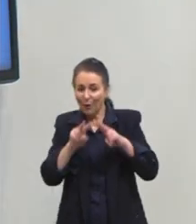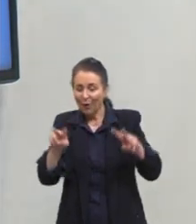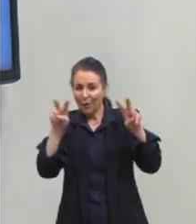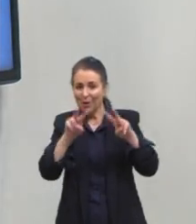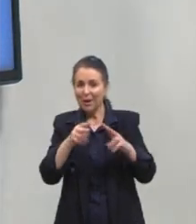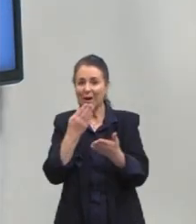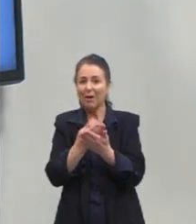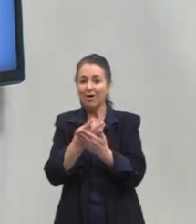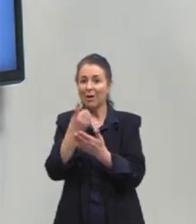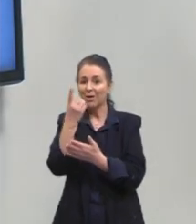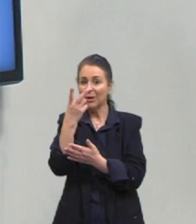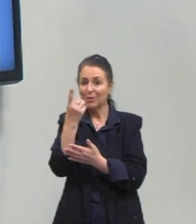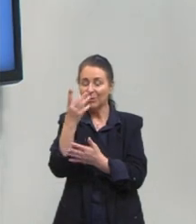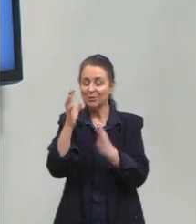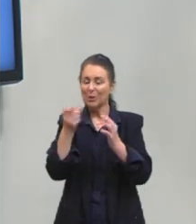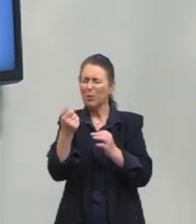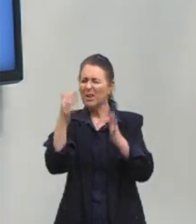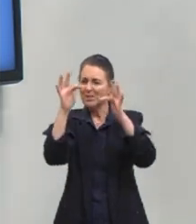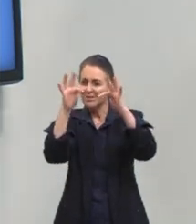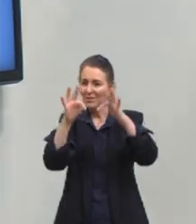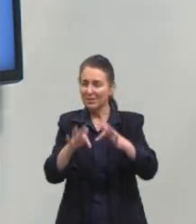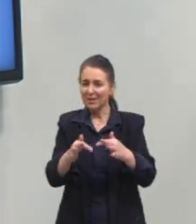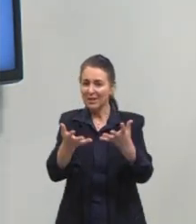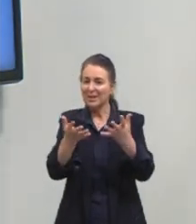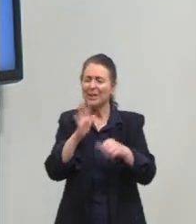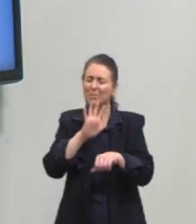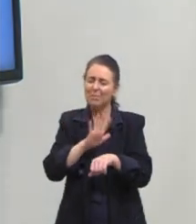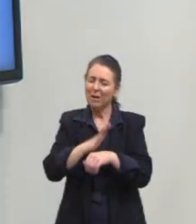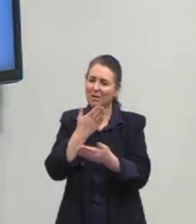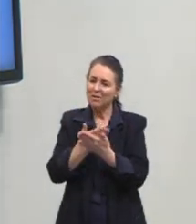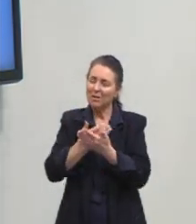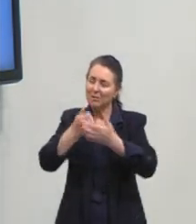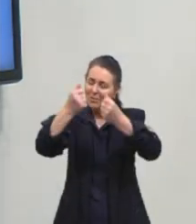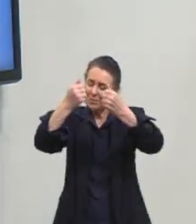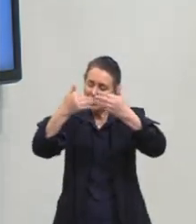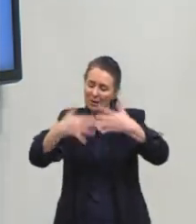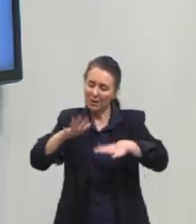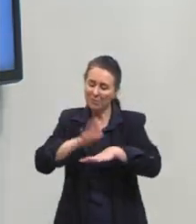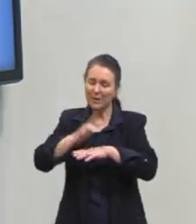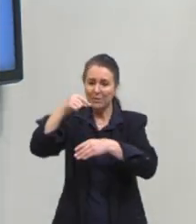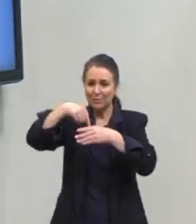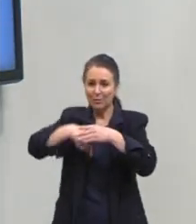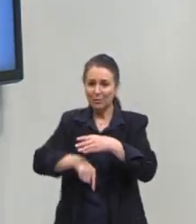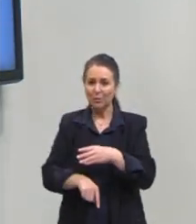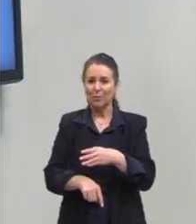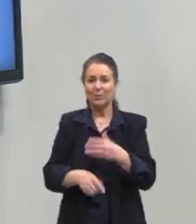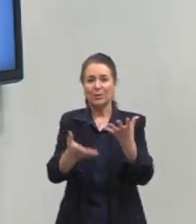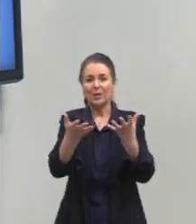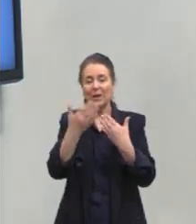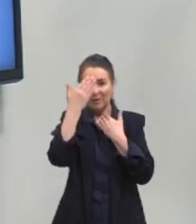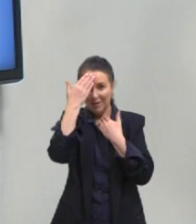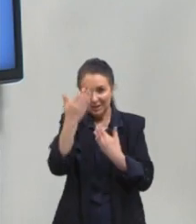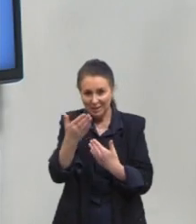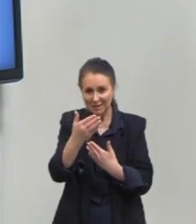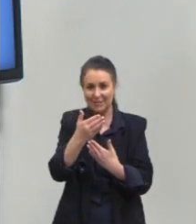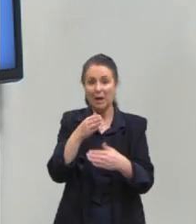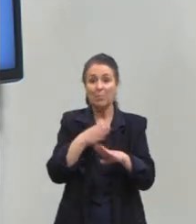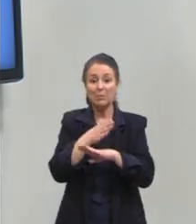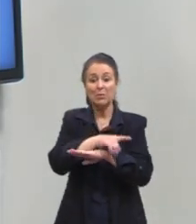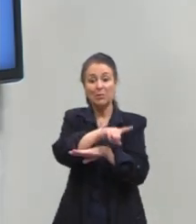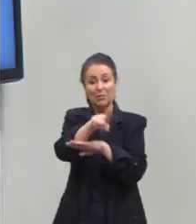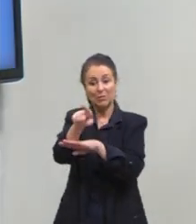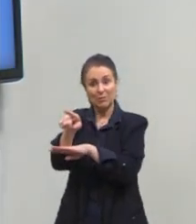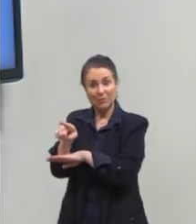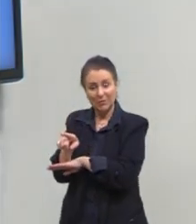12, estamos chegando ali no finalzinho. Queria ter mais aulas para falar mais para vocês, mas eu queria agradecer a audiência de todos